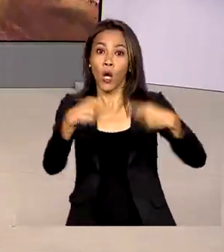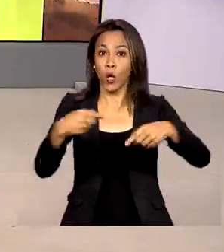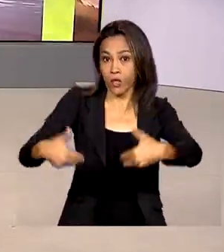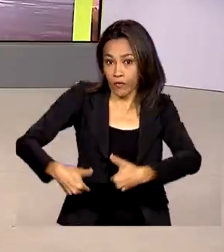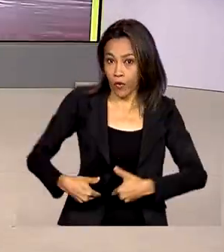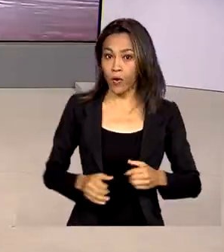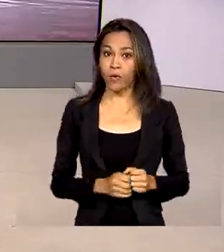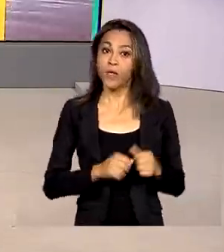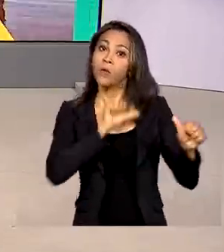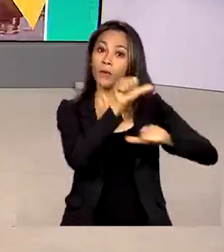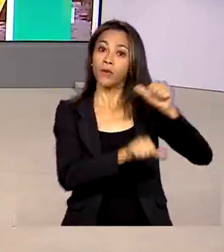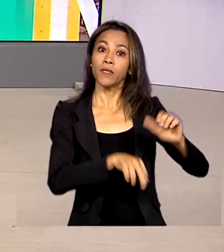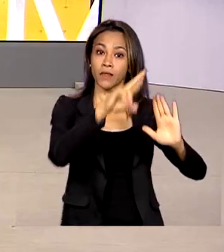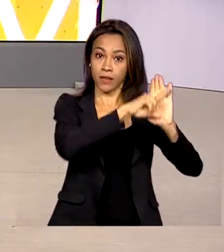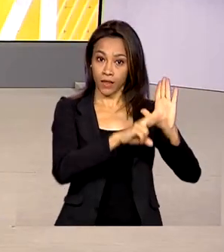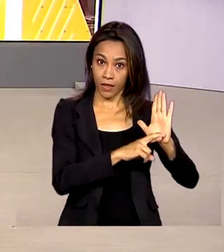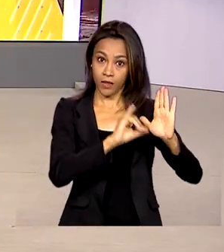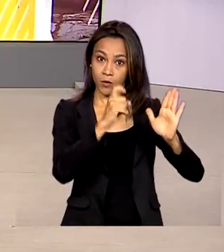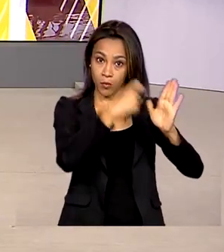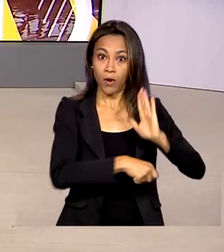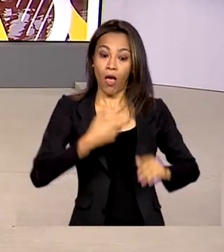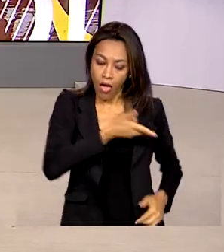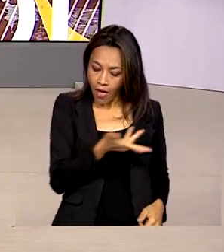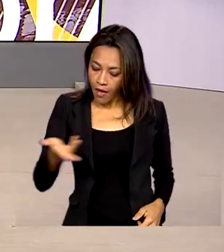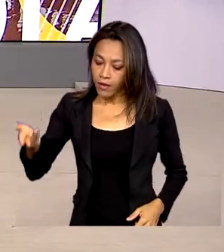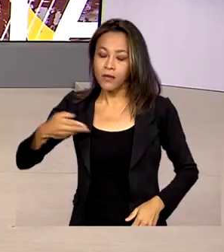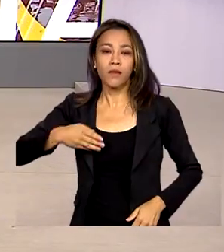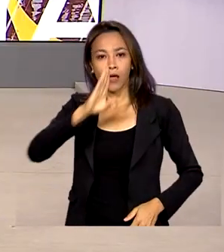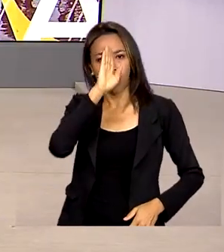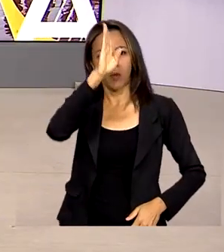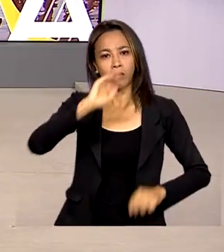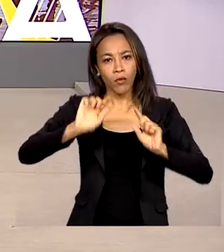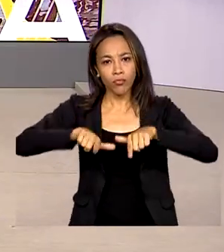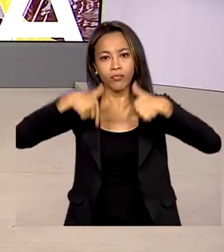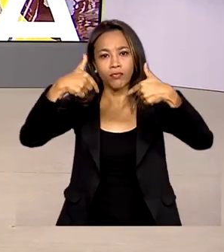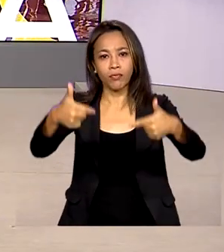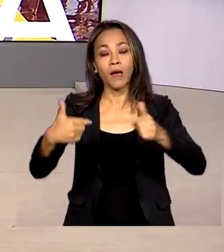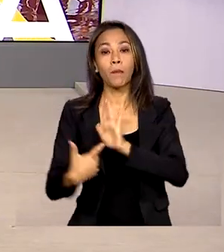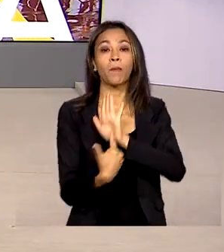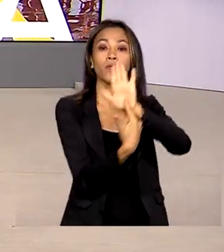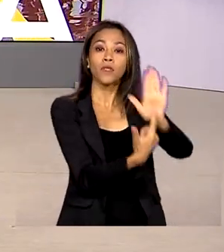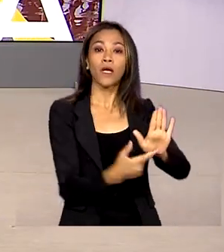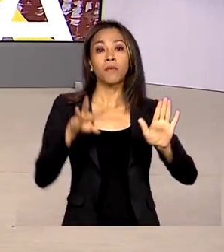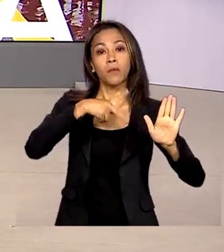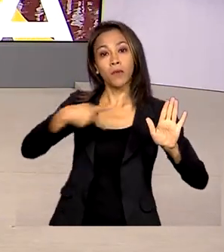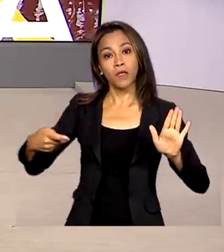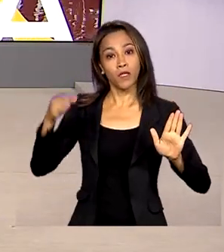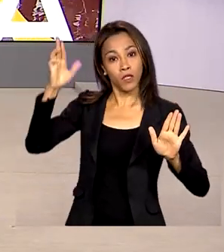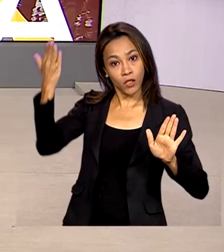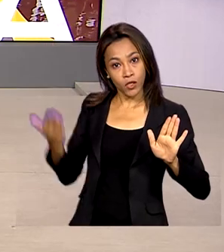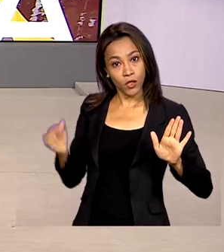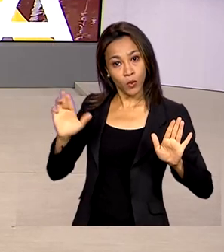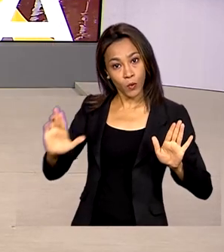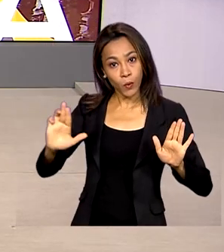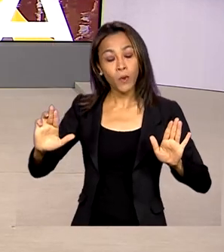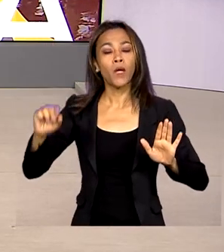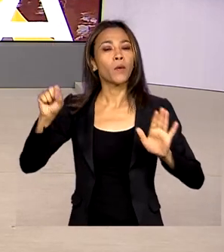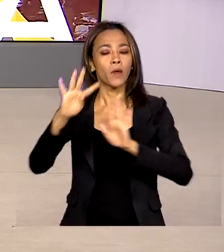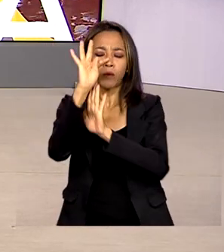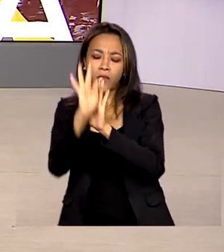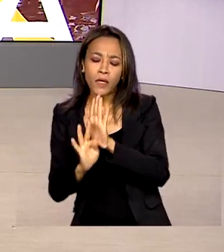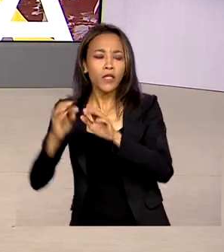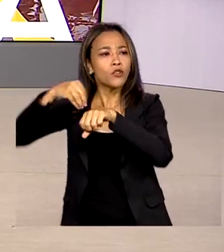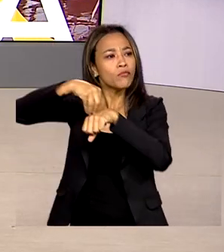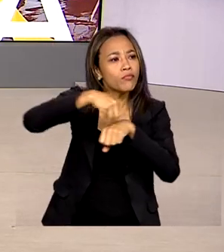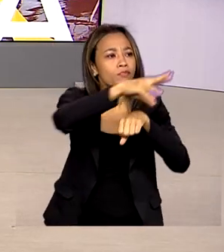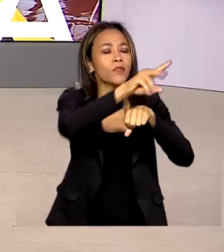tributária. Essas são algumas das prioridades do governo apresentadas pelo presidente Lula em mensagem enviada ao Congresso Nacional